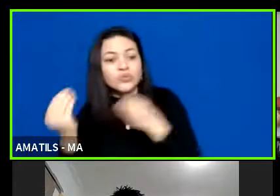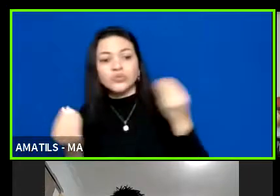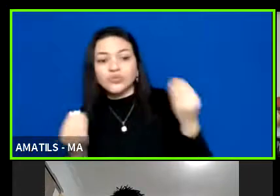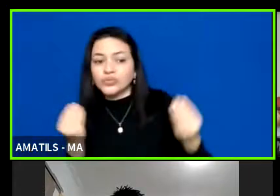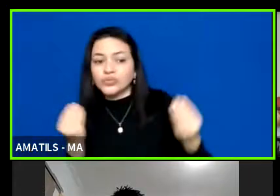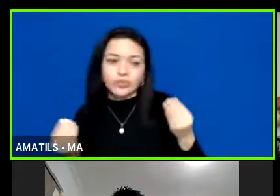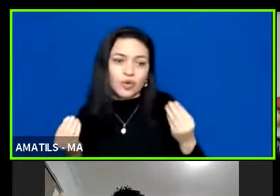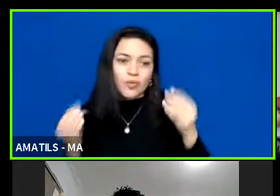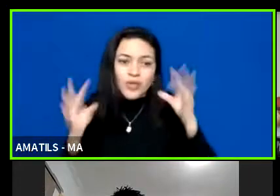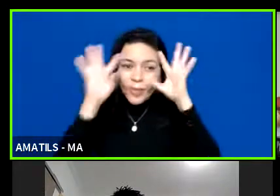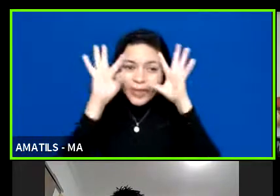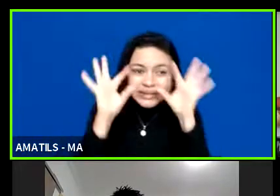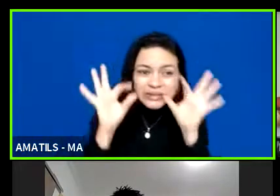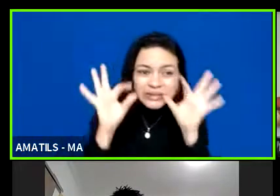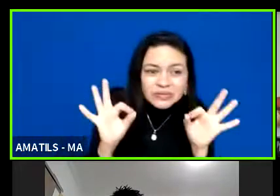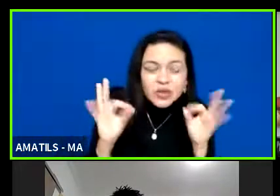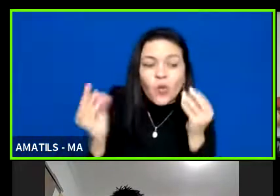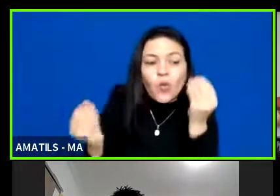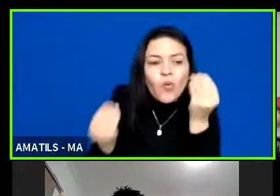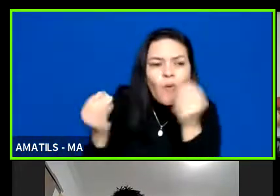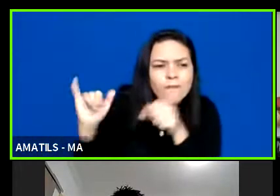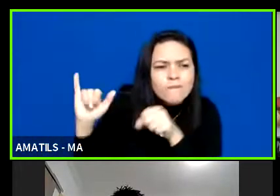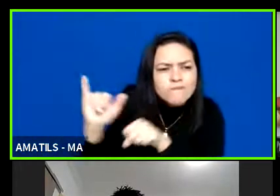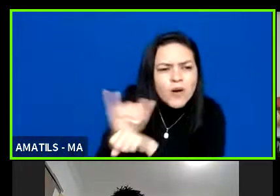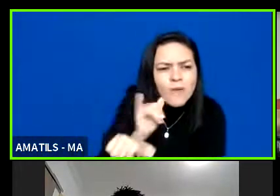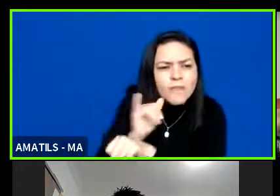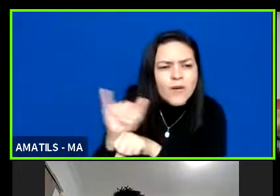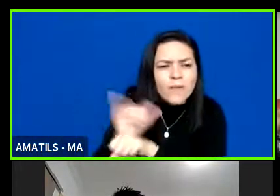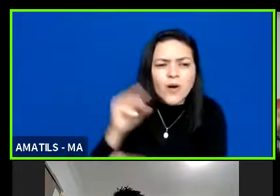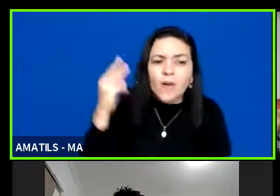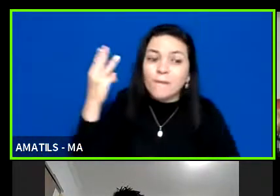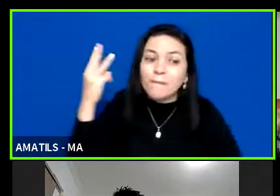compreensão do mecanismo do Maranhão eu não tenho